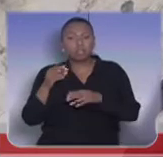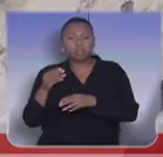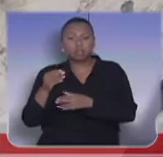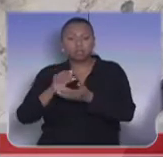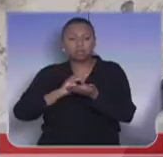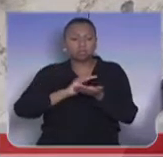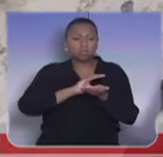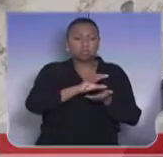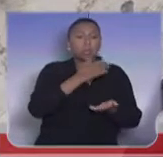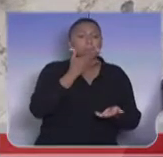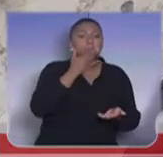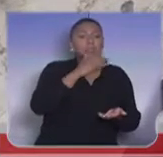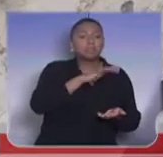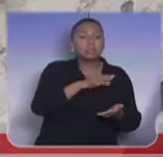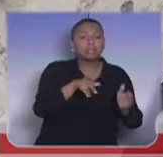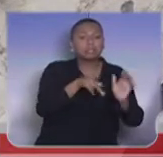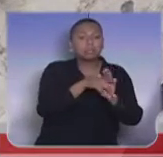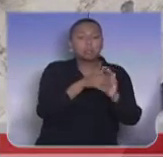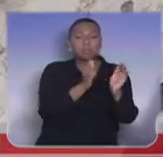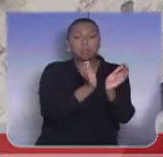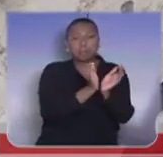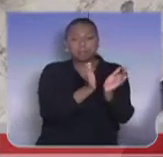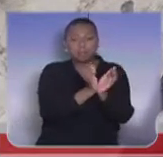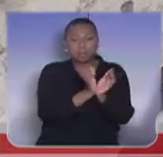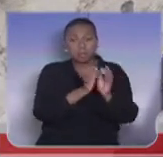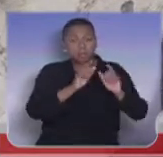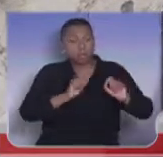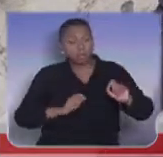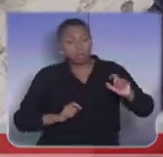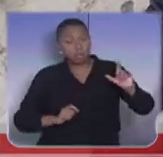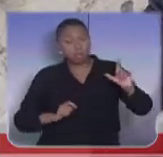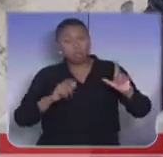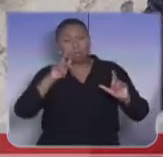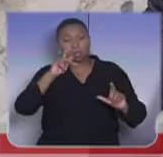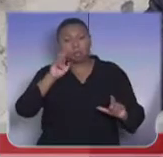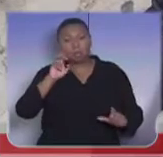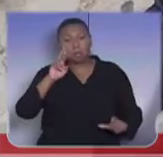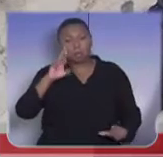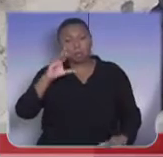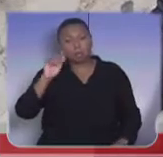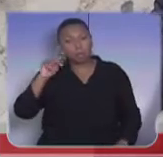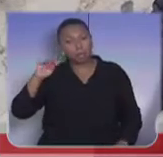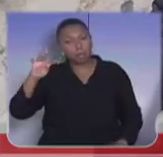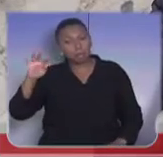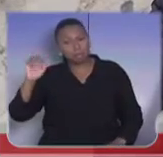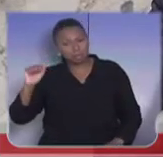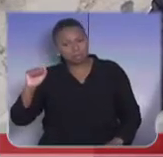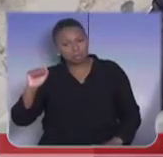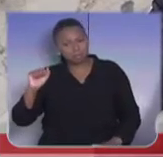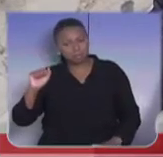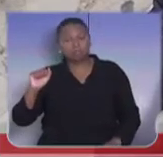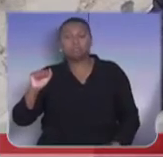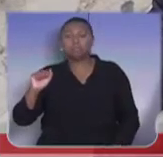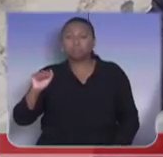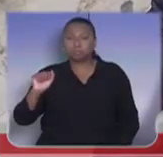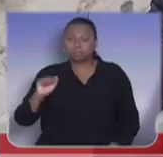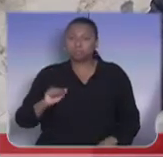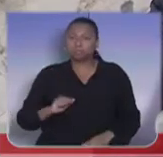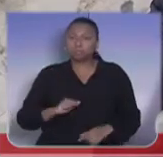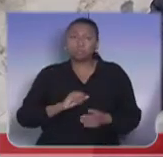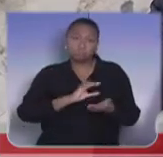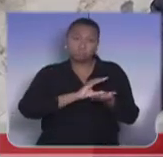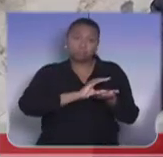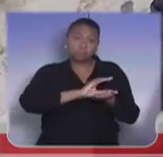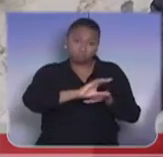especiais das APAES, o aumento da per capita das APAES, que não é gasto, mas é investimento.